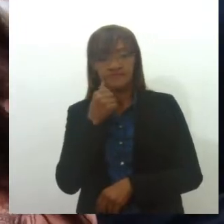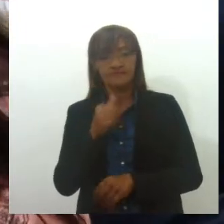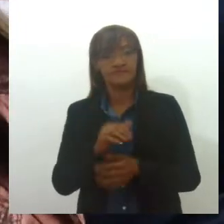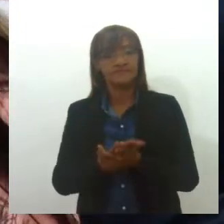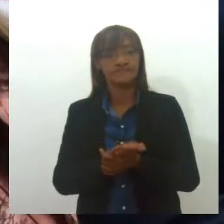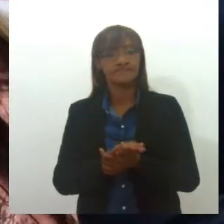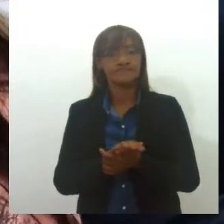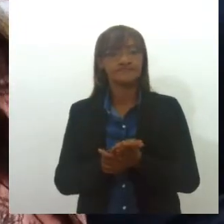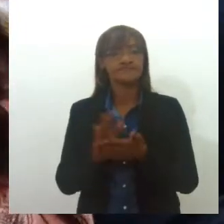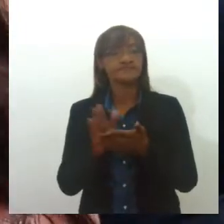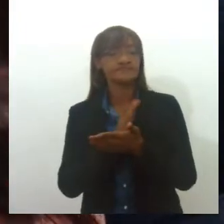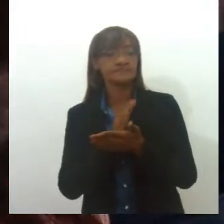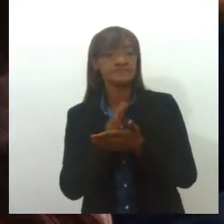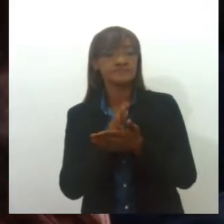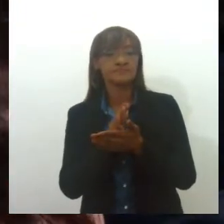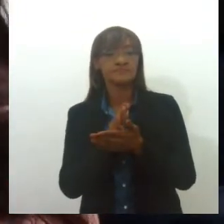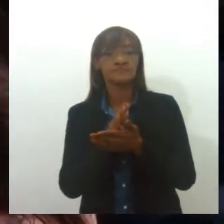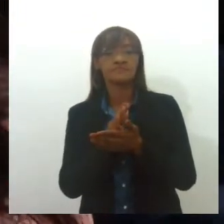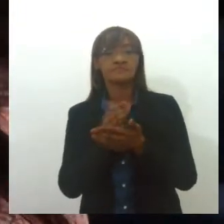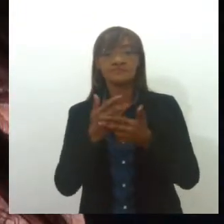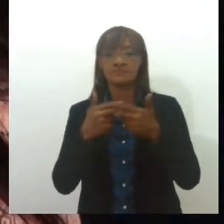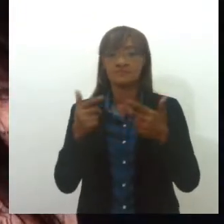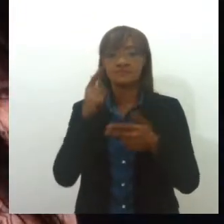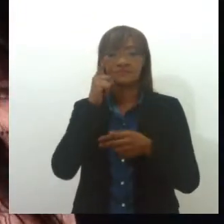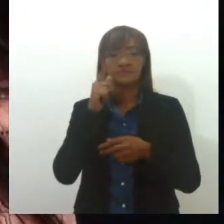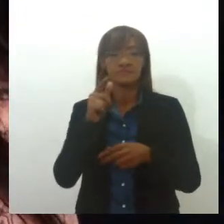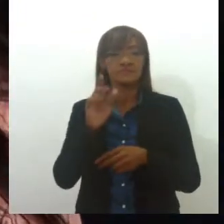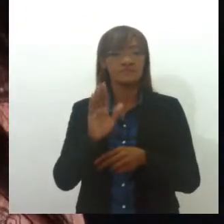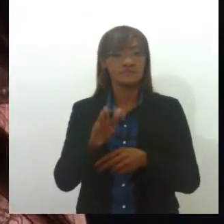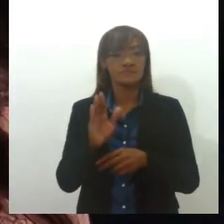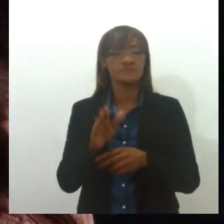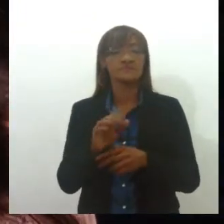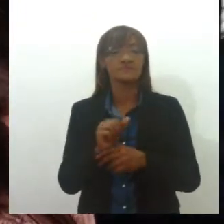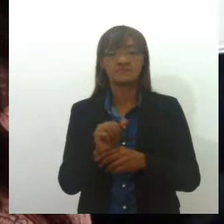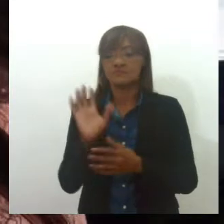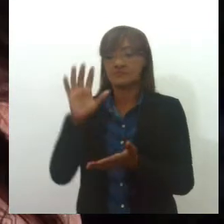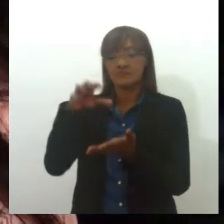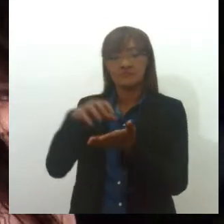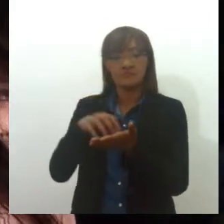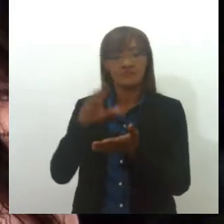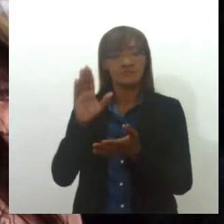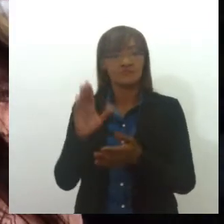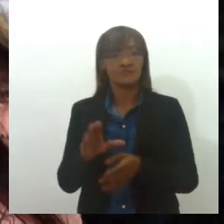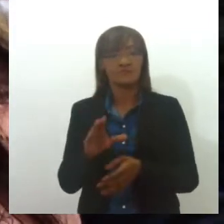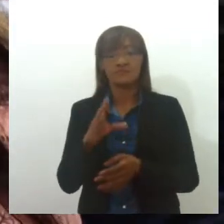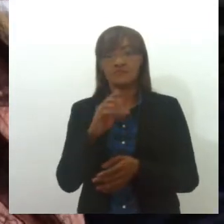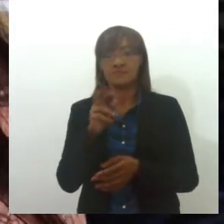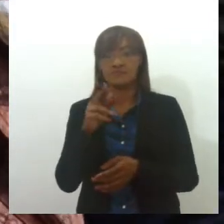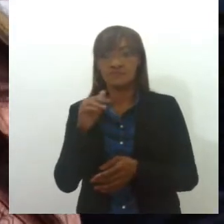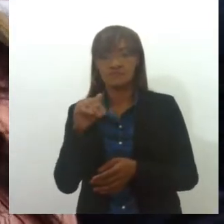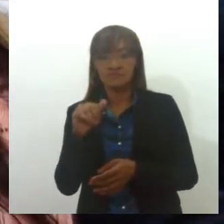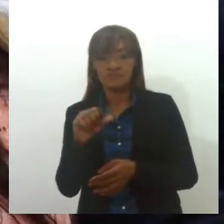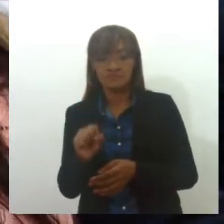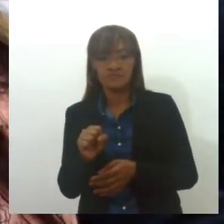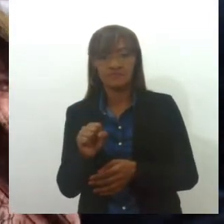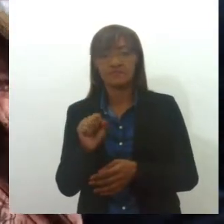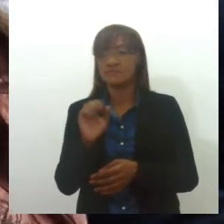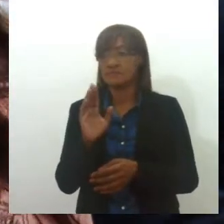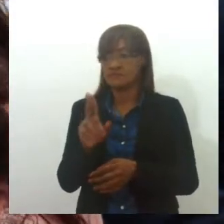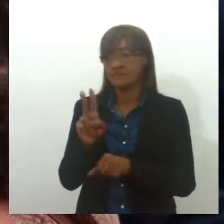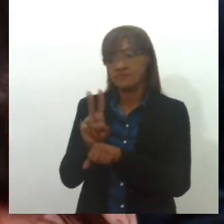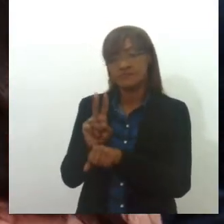avanços vamos ganhando, como está próximo a inaugurar o CRAI, que é o Centro de Referência de Atendimento Integrado à Vítima de Violência